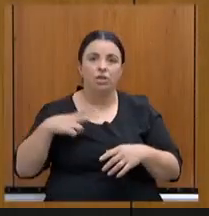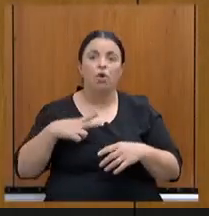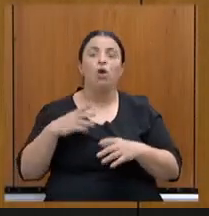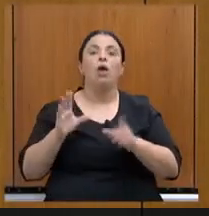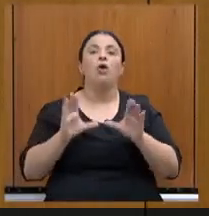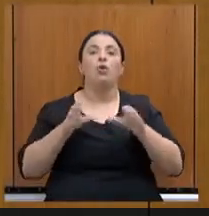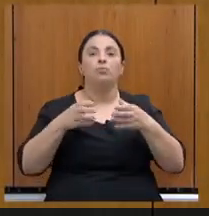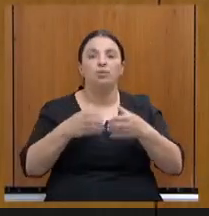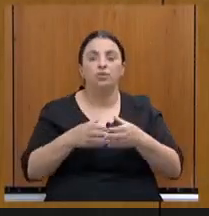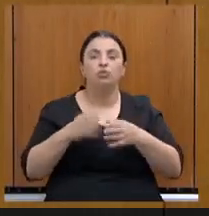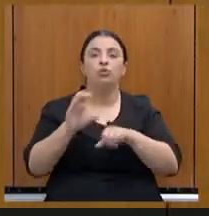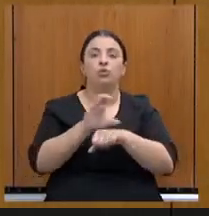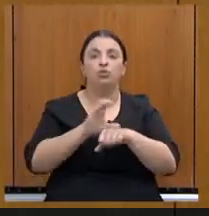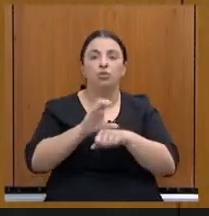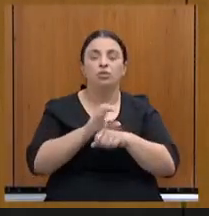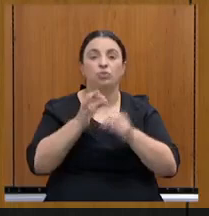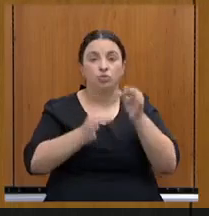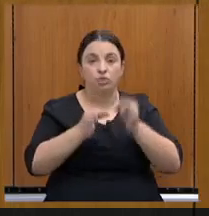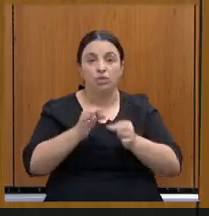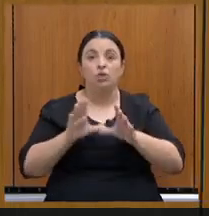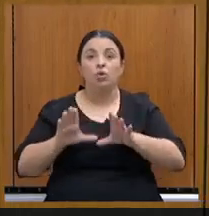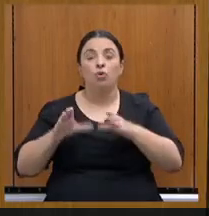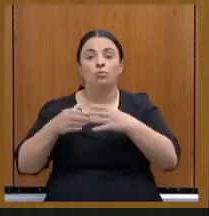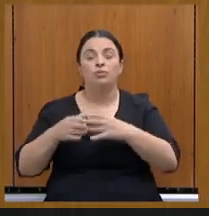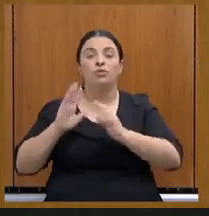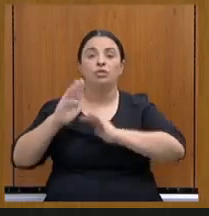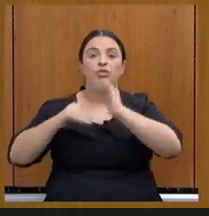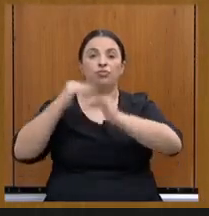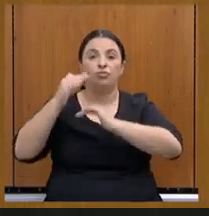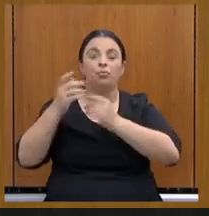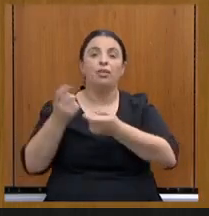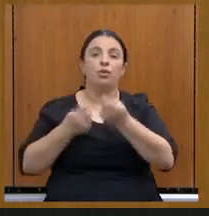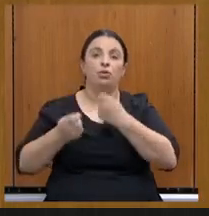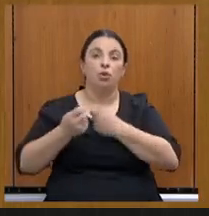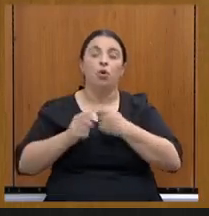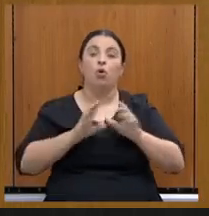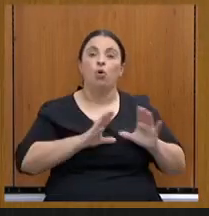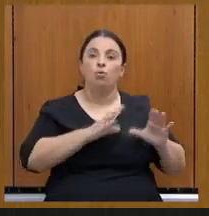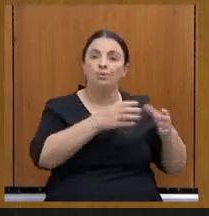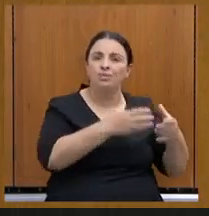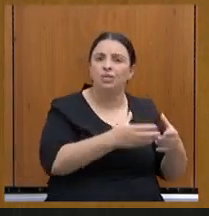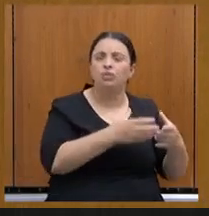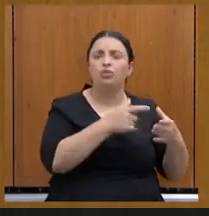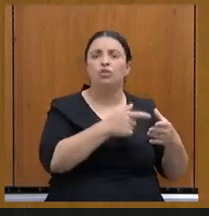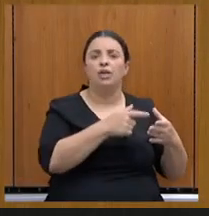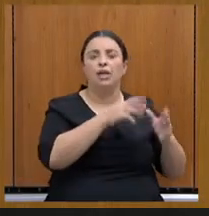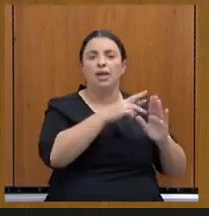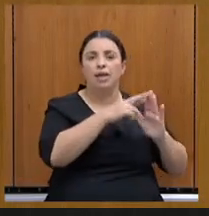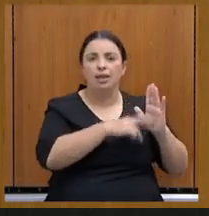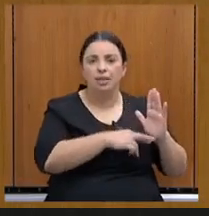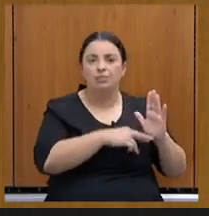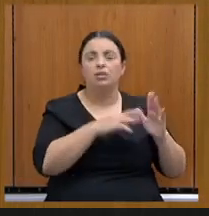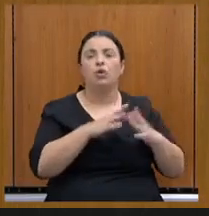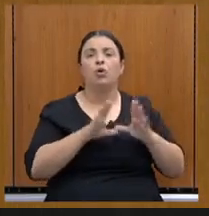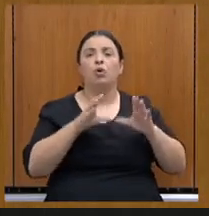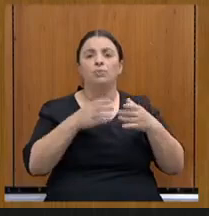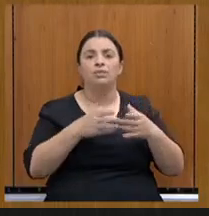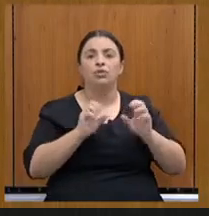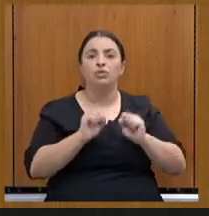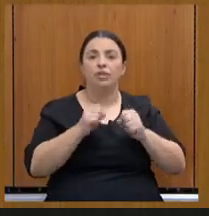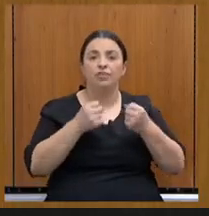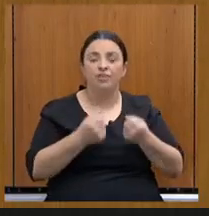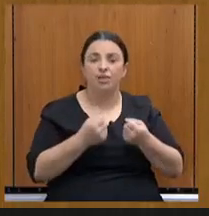Comissão de Desenvolvimento Econômico, Comissão de Redação, de Defesa do Consumidor e do